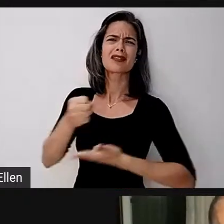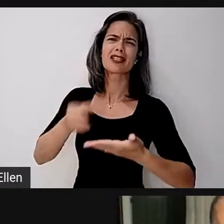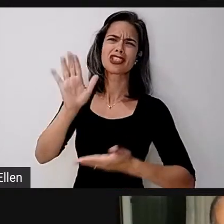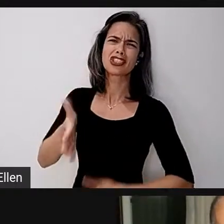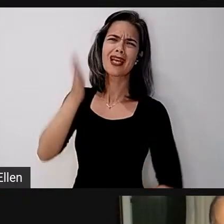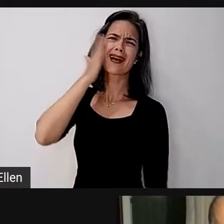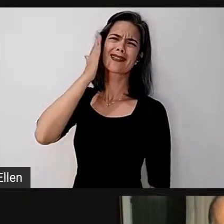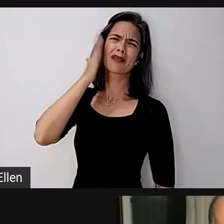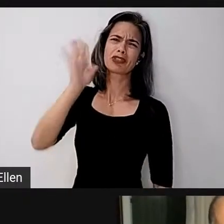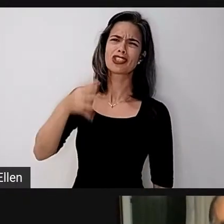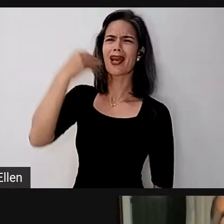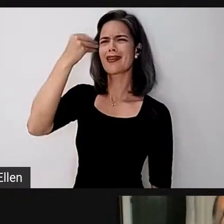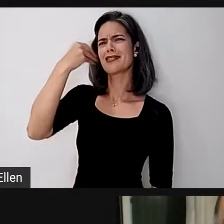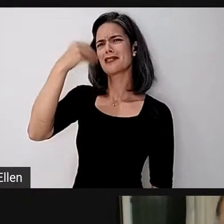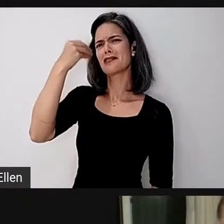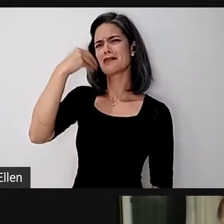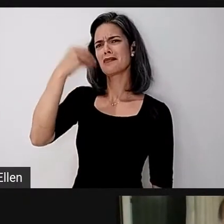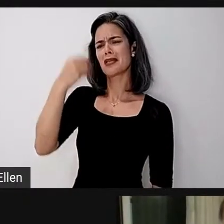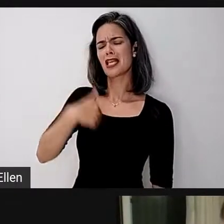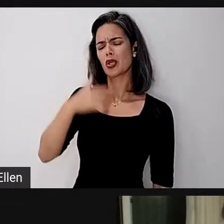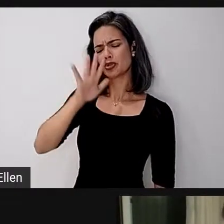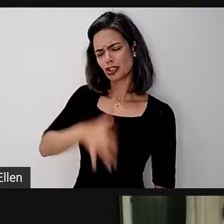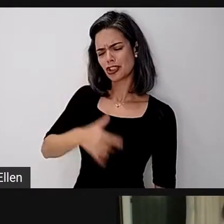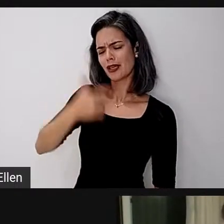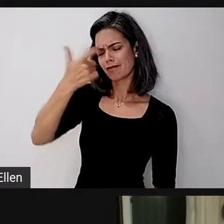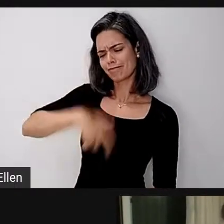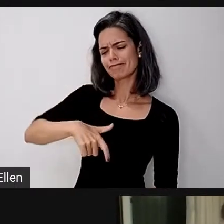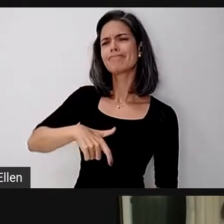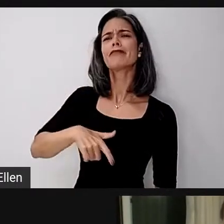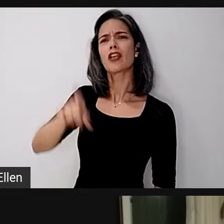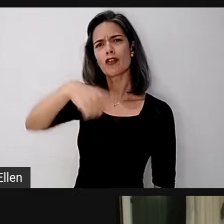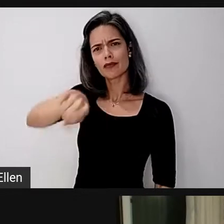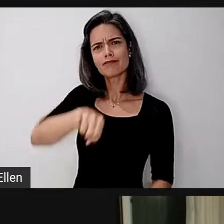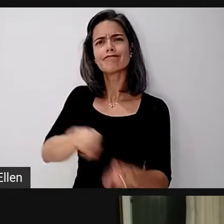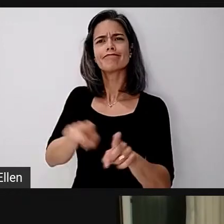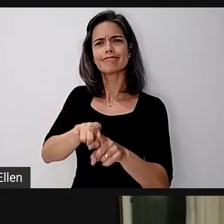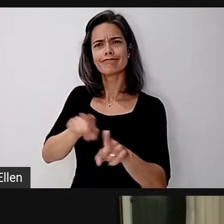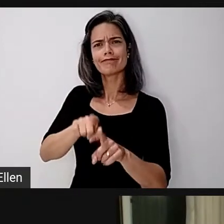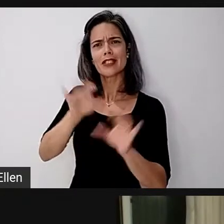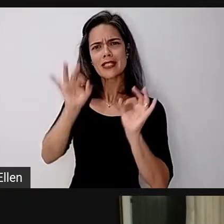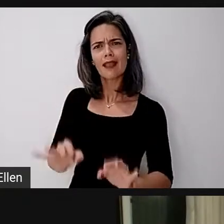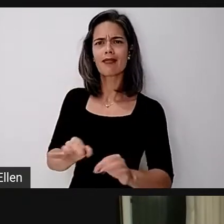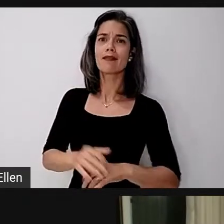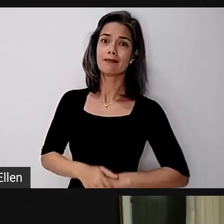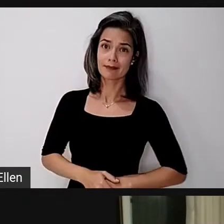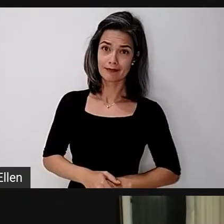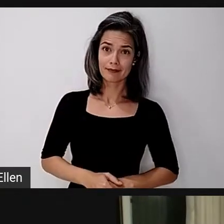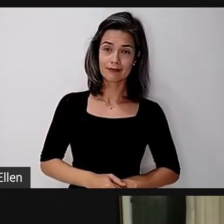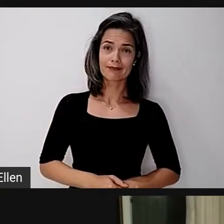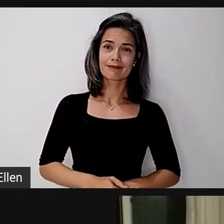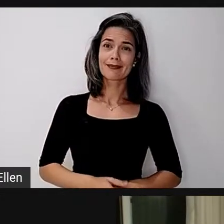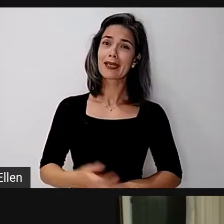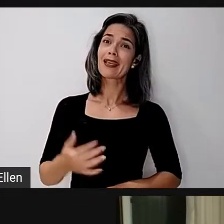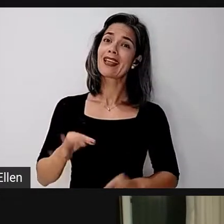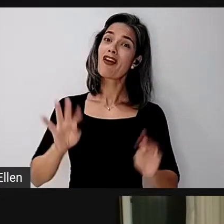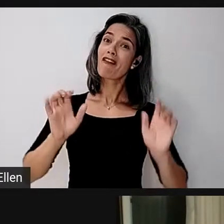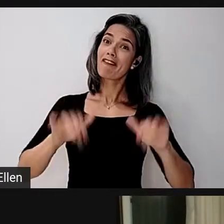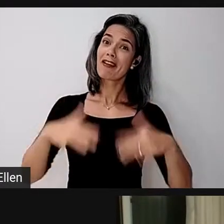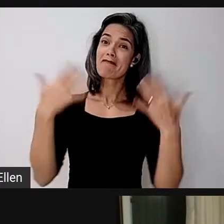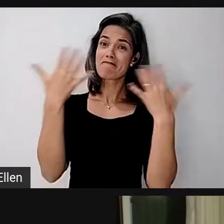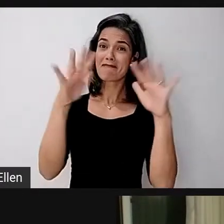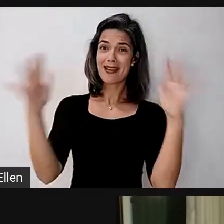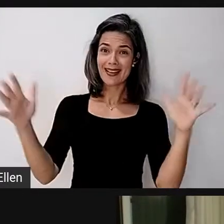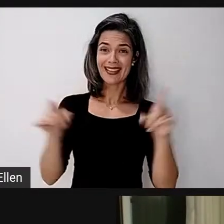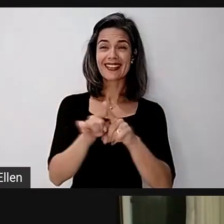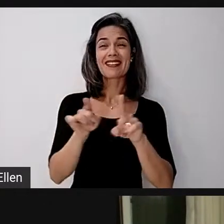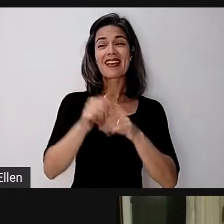vivenciei na minha trajetória formativa e na minha trajetória profissional também. Portanto, eu queria encerrar parabenizando e agradecendo